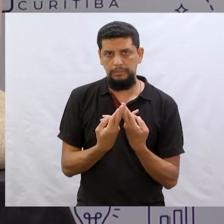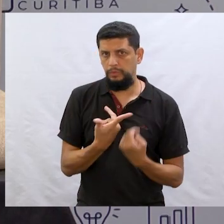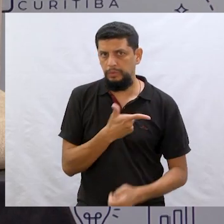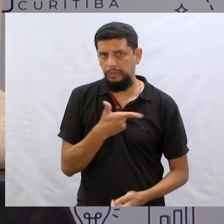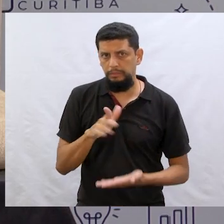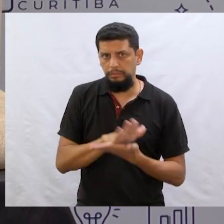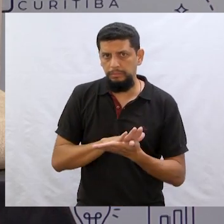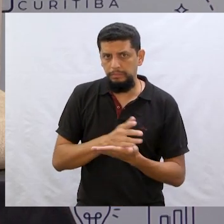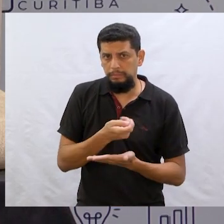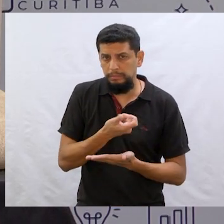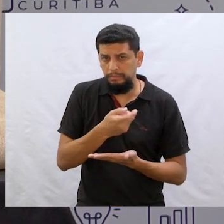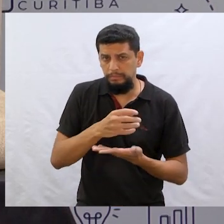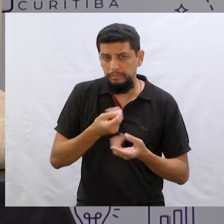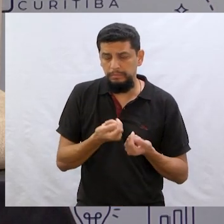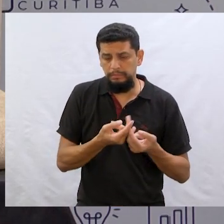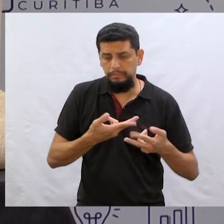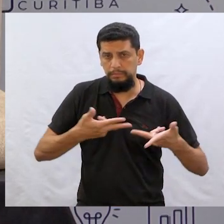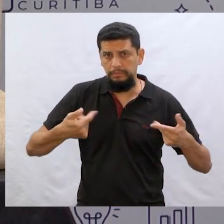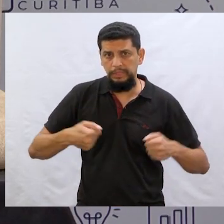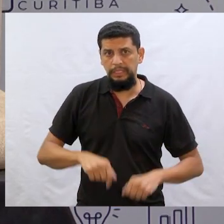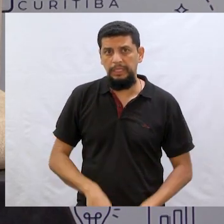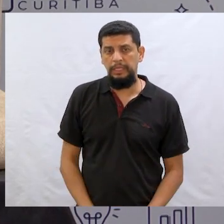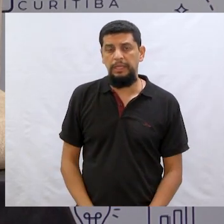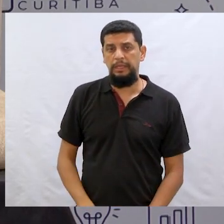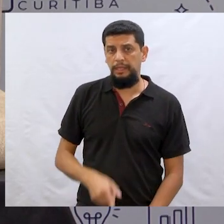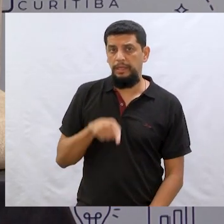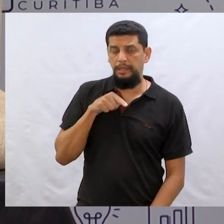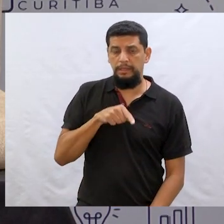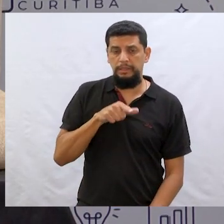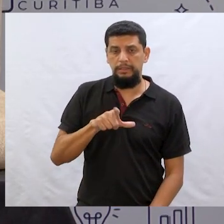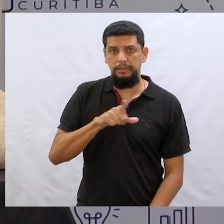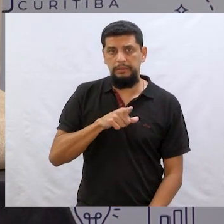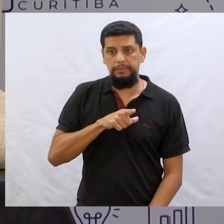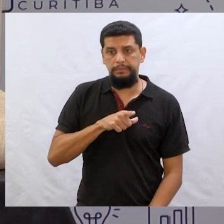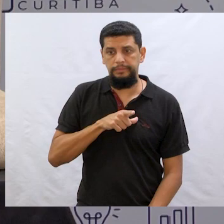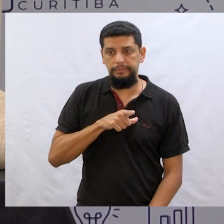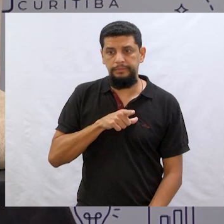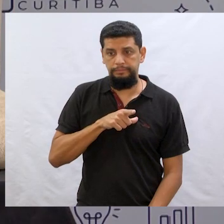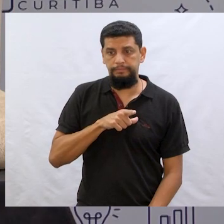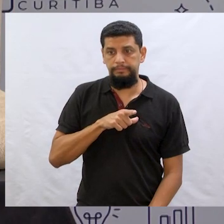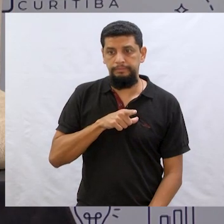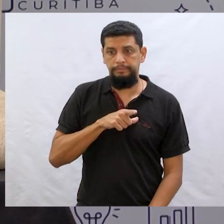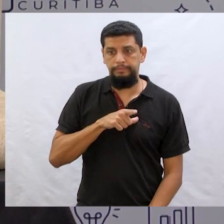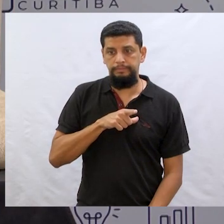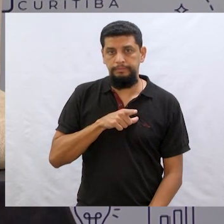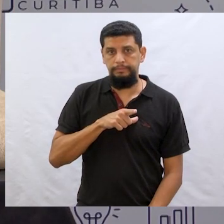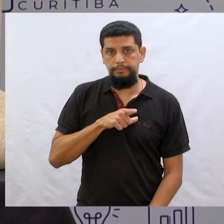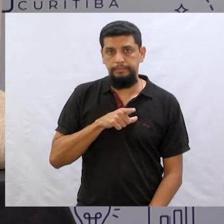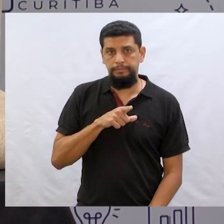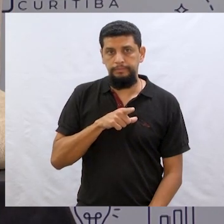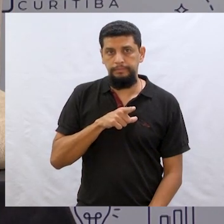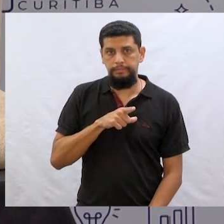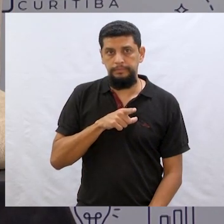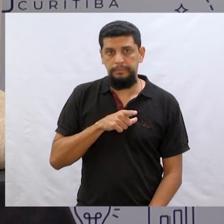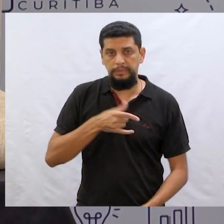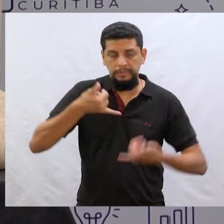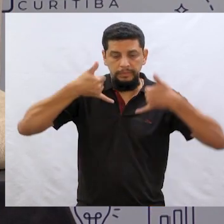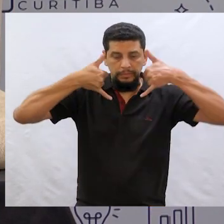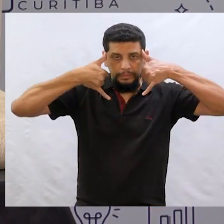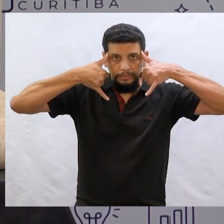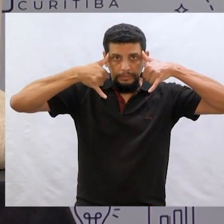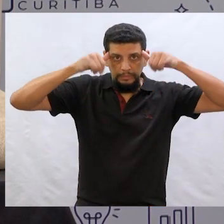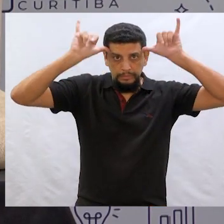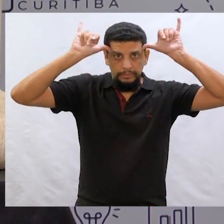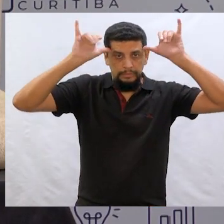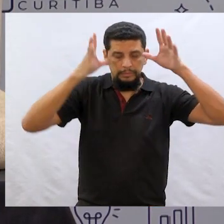muita coisa não. Uma das coisas mais valiosas que eles tinham era, tanto ela quanto o filho, João, era